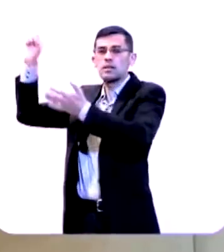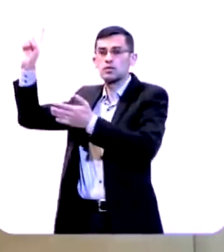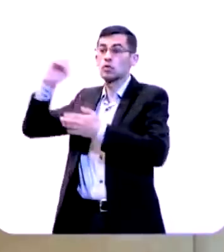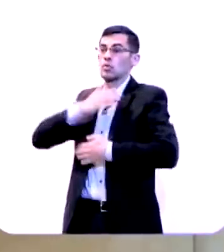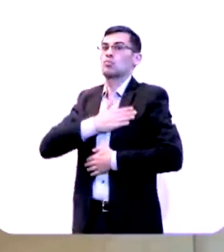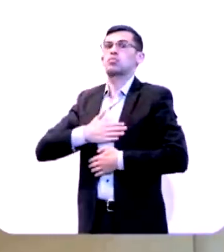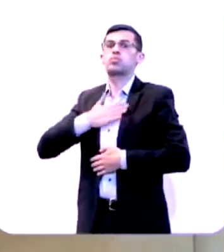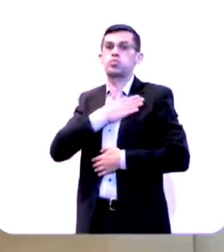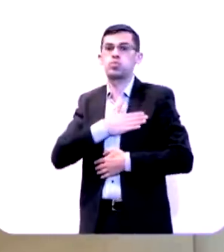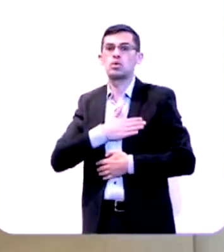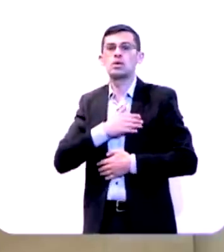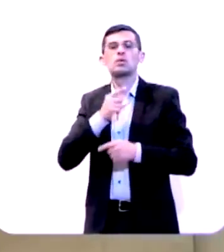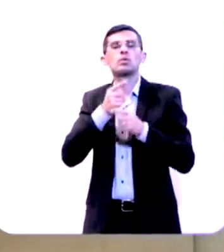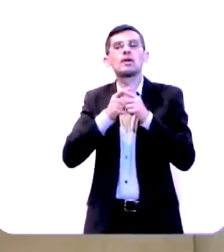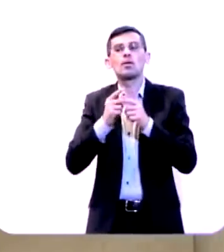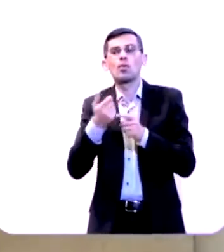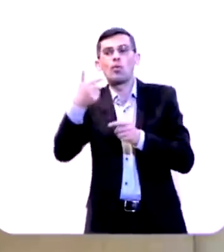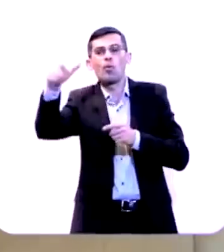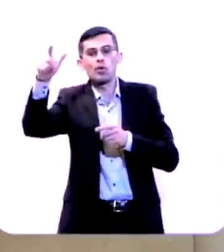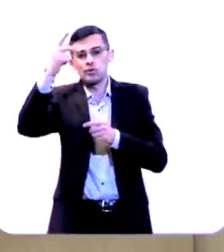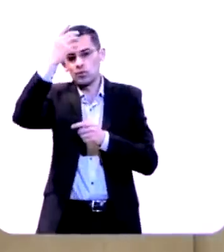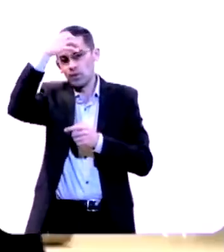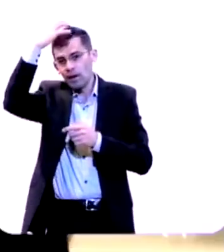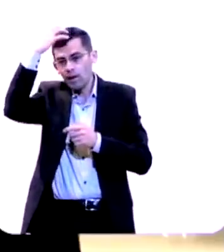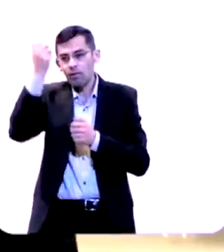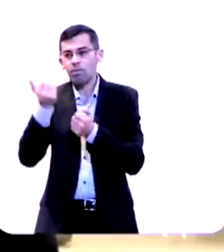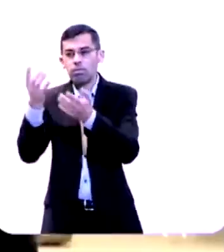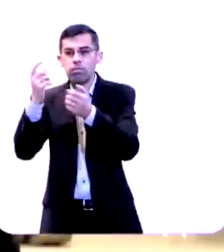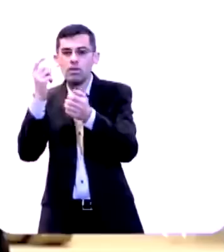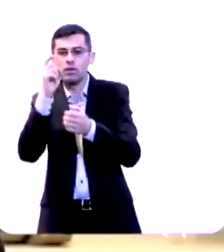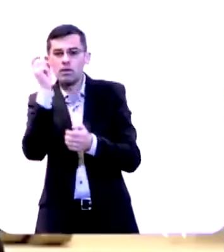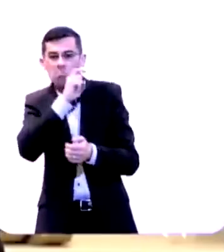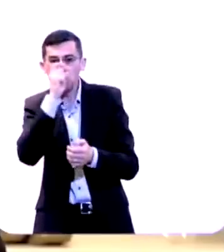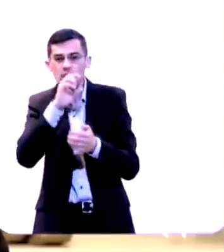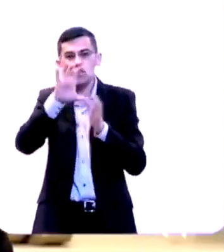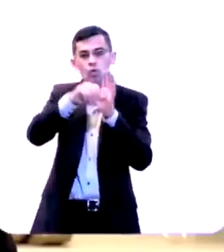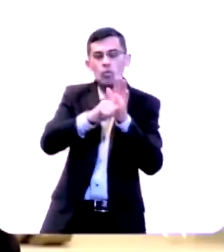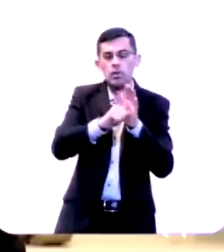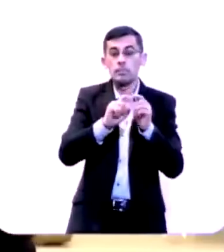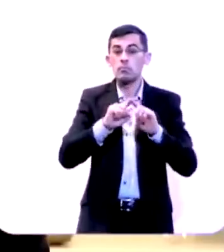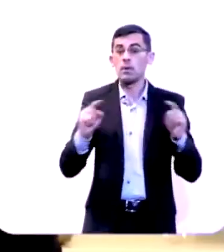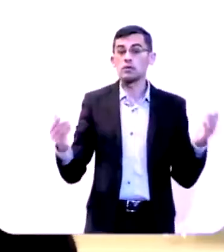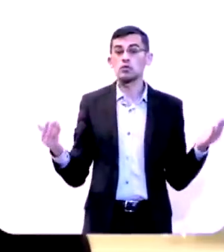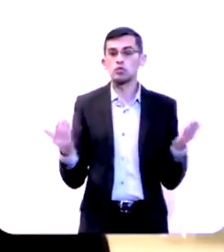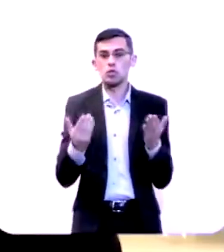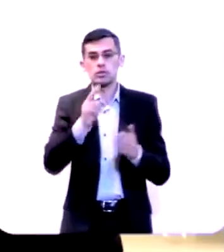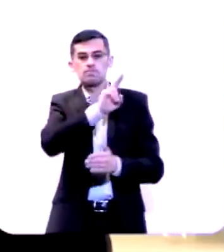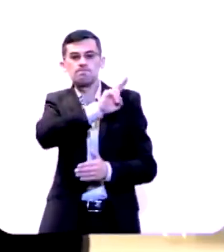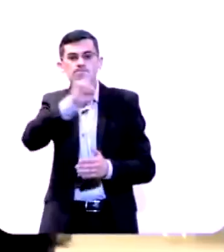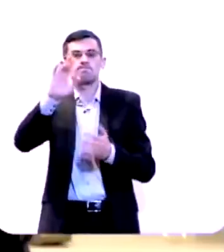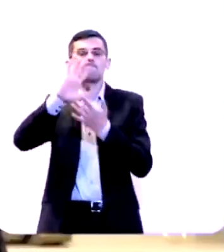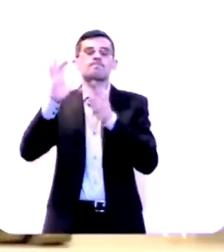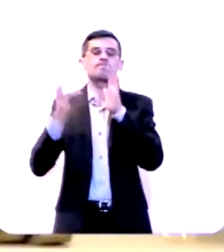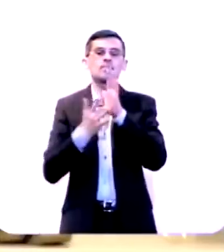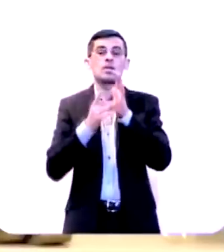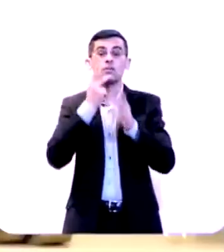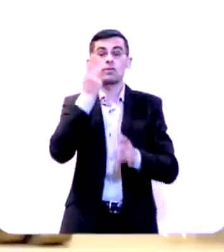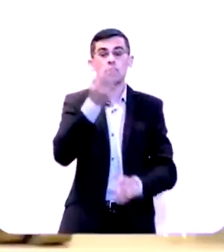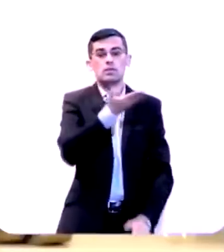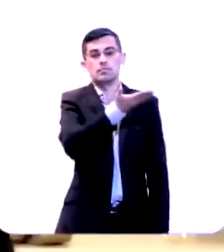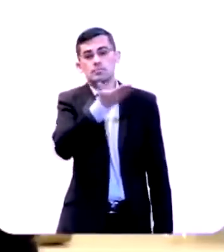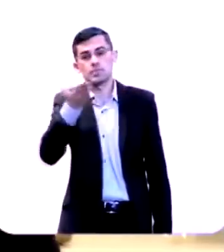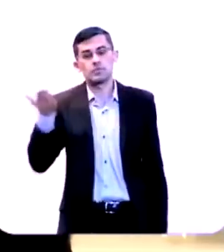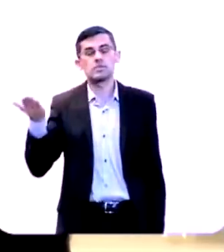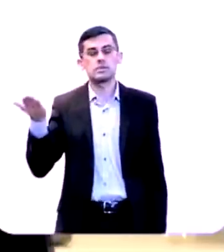rei mentiroso que trai mente e rouba hoje eu venho em nome de nosso Senhor Jesus Cristo dizer